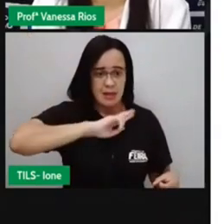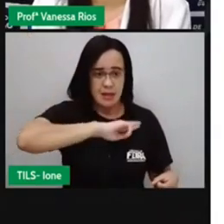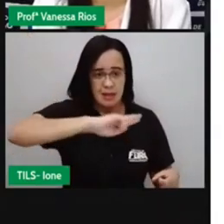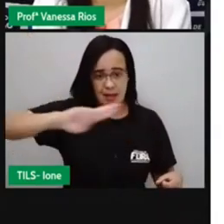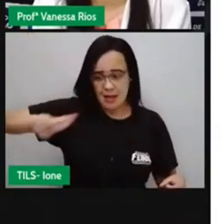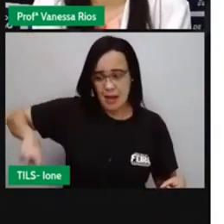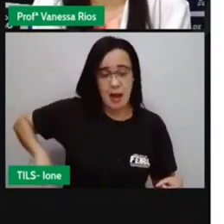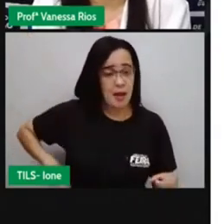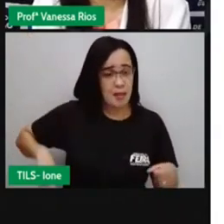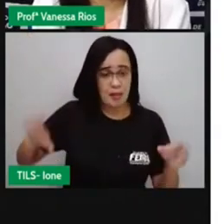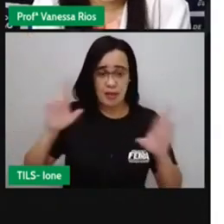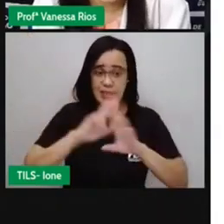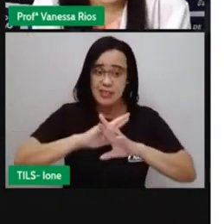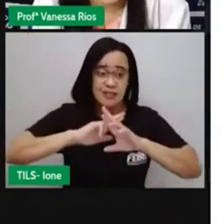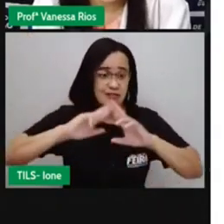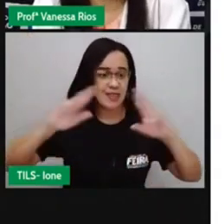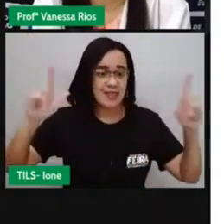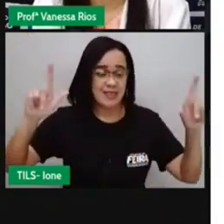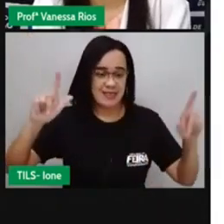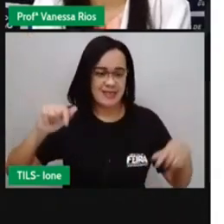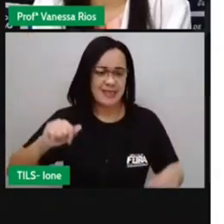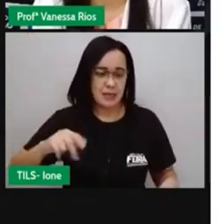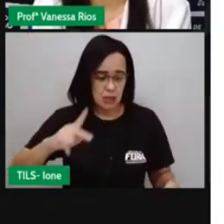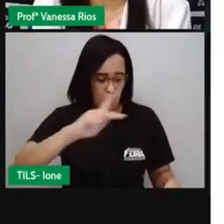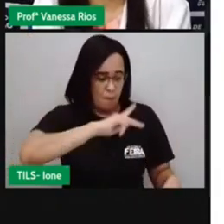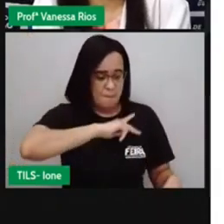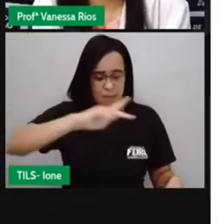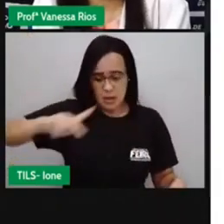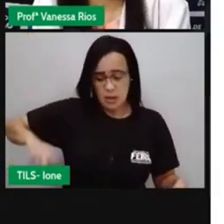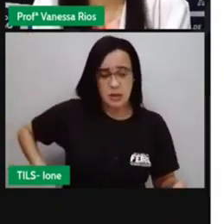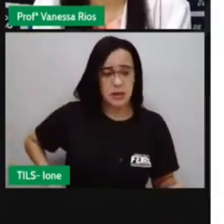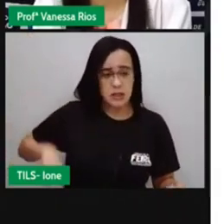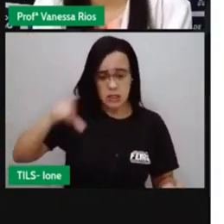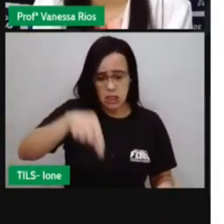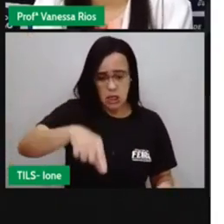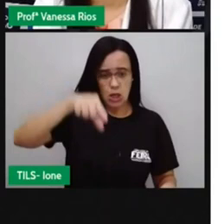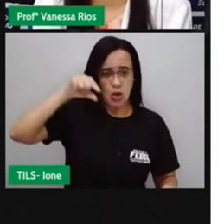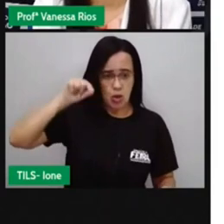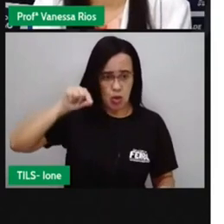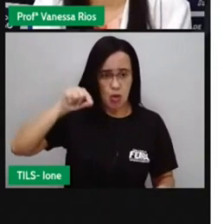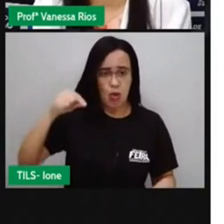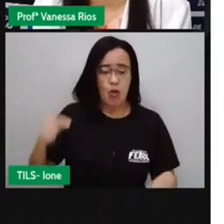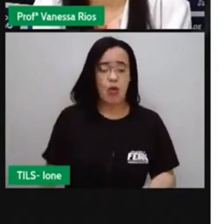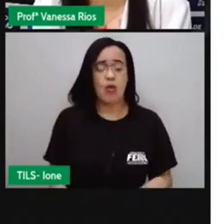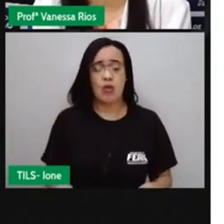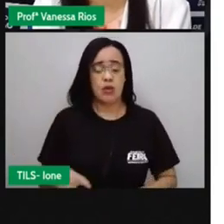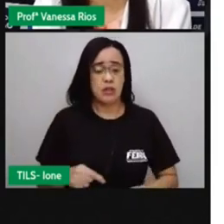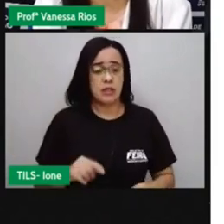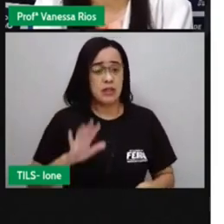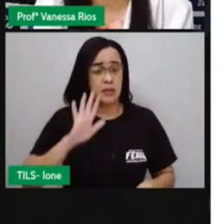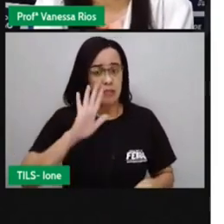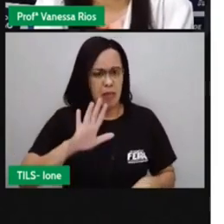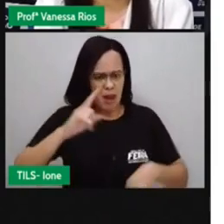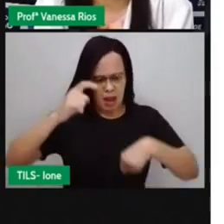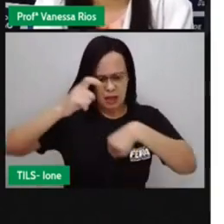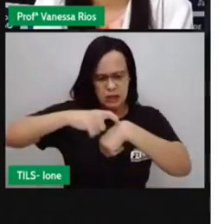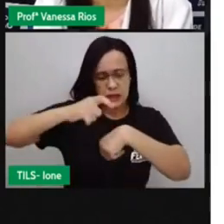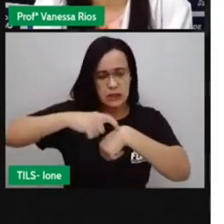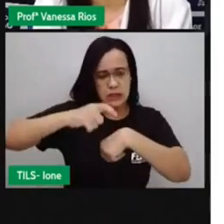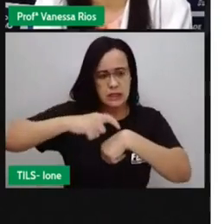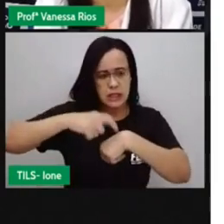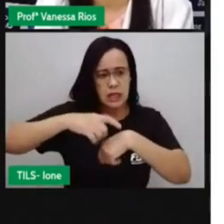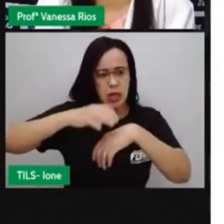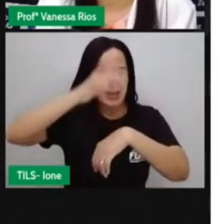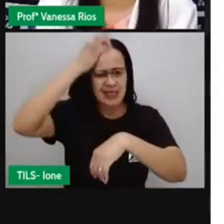eleito por tempo determinado, assume a função, vai exercer ali todos os seus deveres